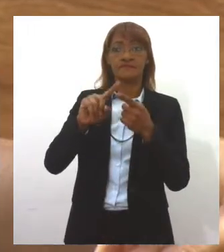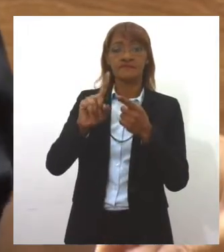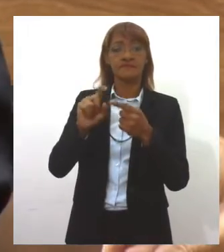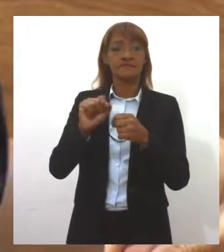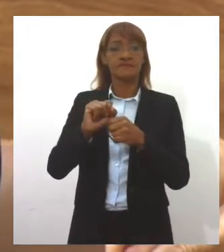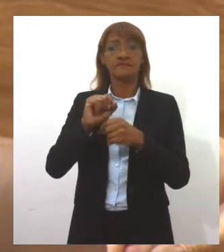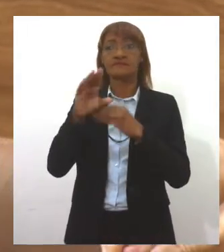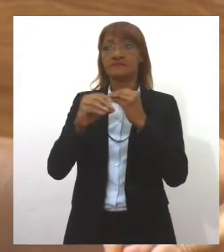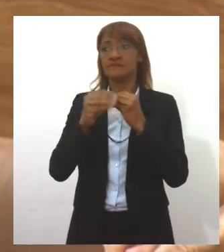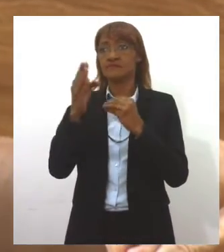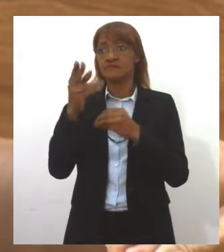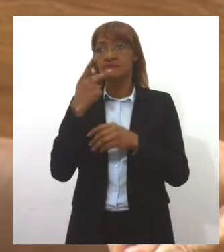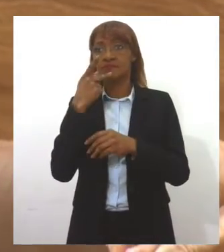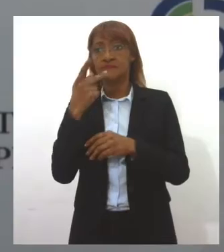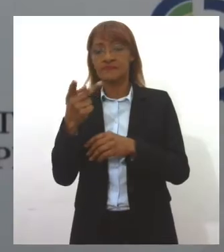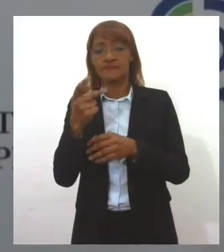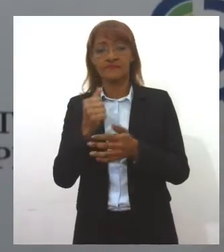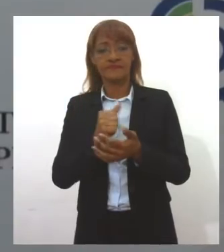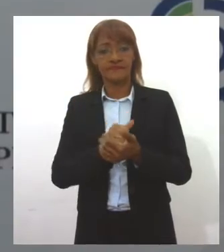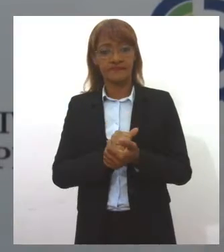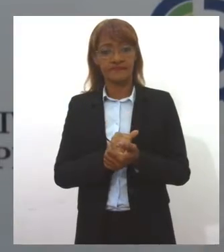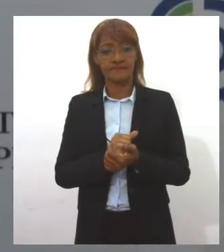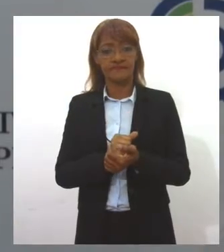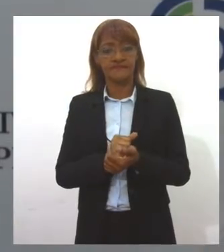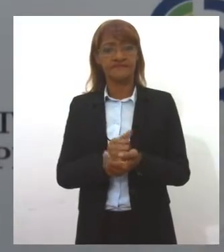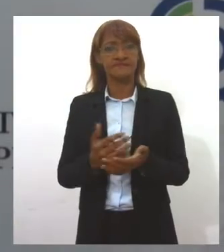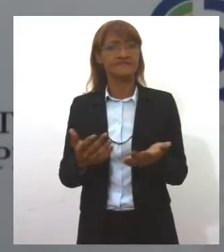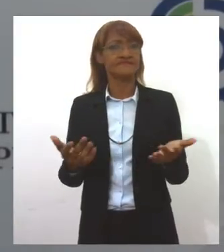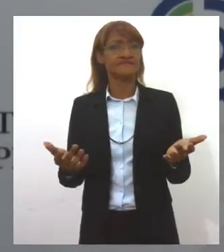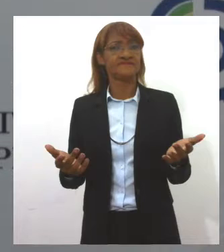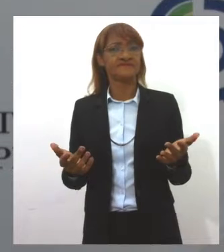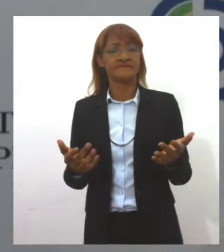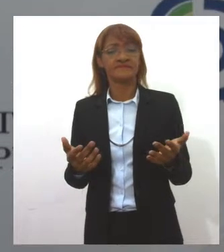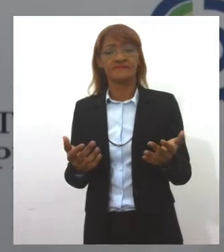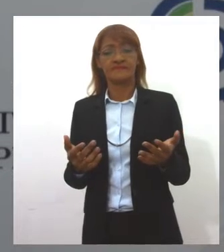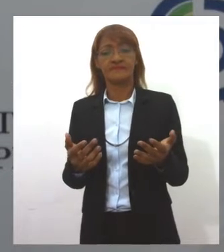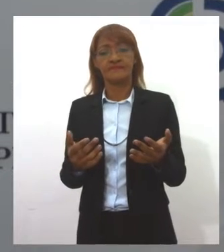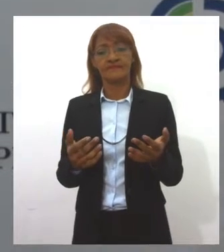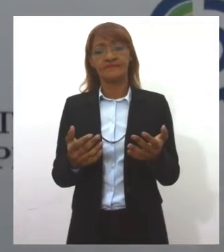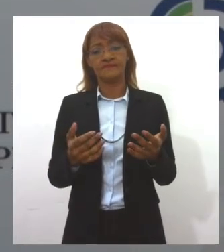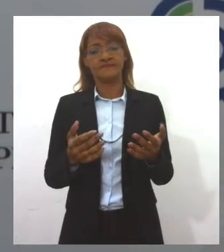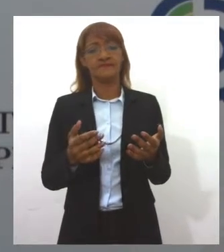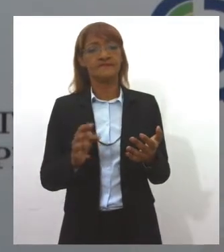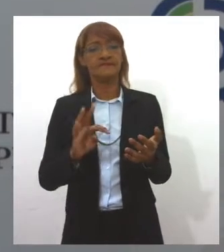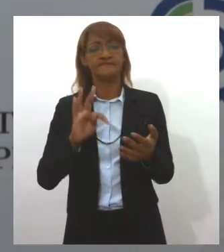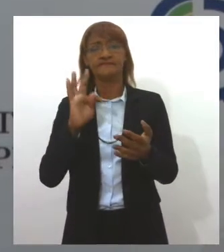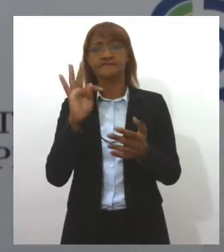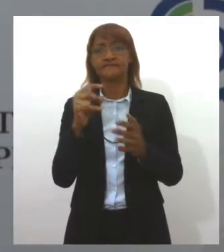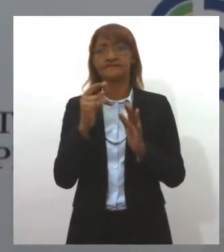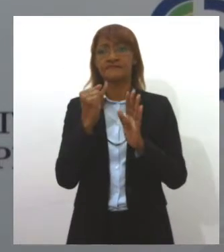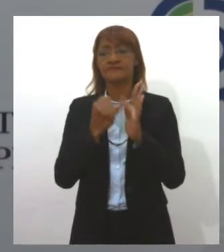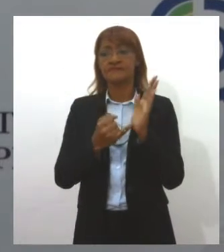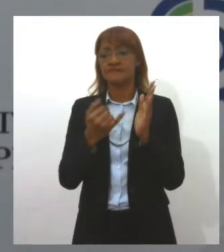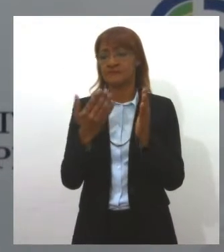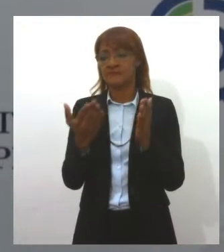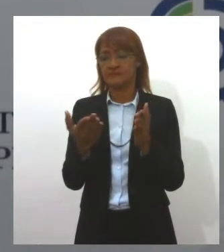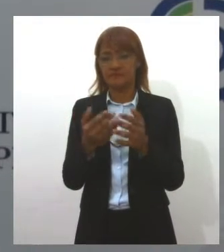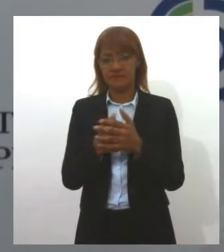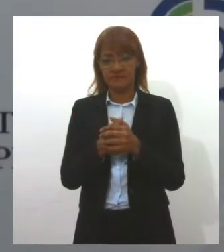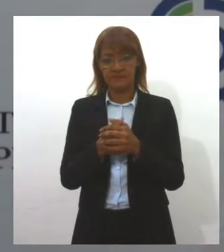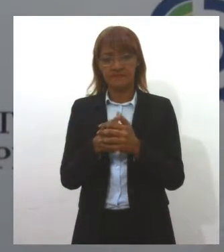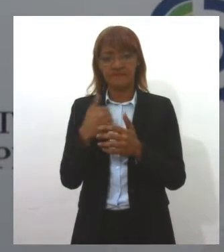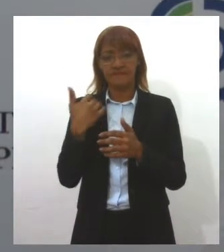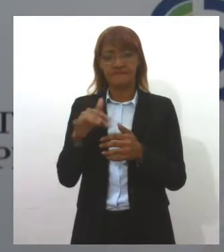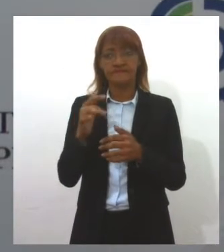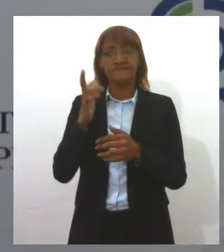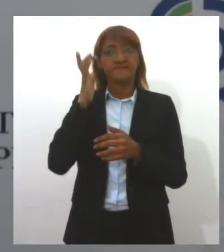preço do combustível no Estado. Há toda essa gama de impostos que prevê o nosso preço do combustível.